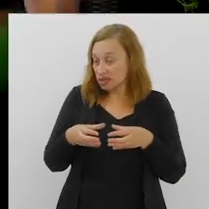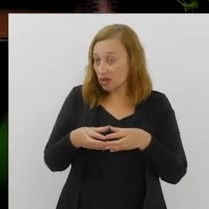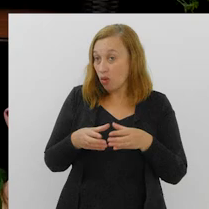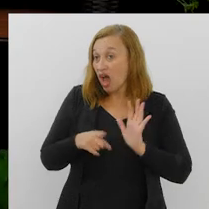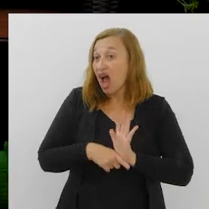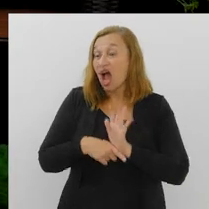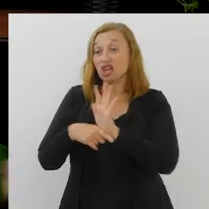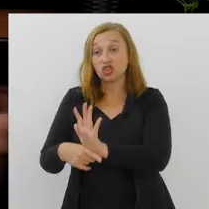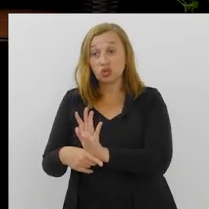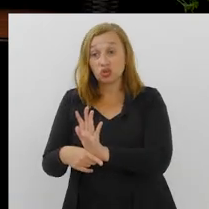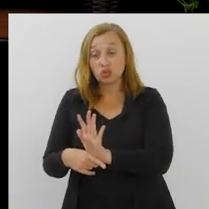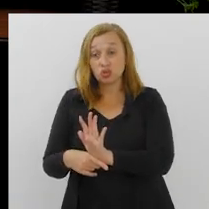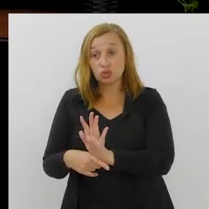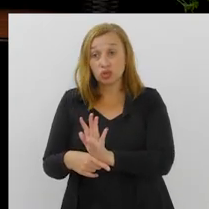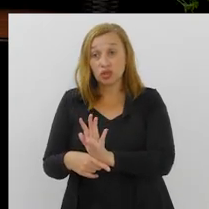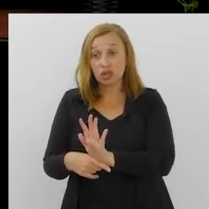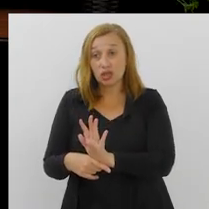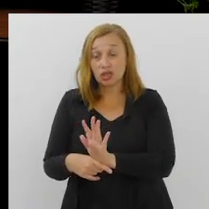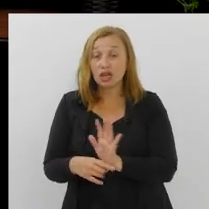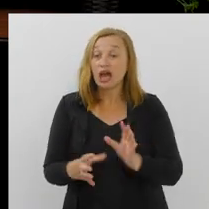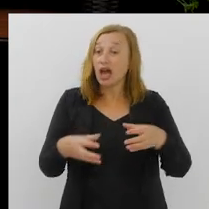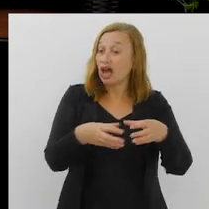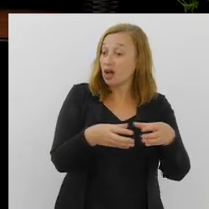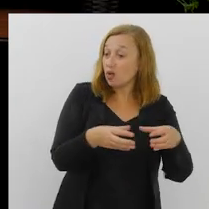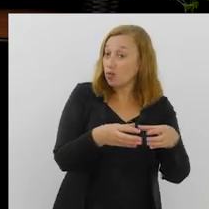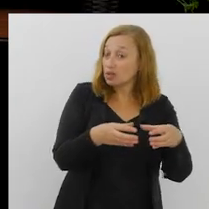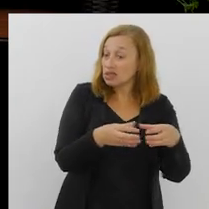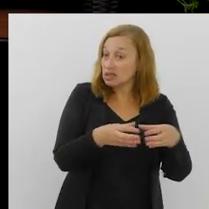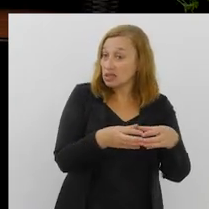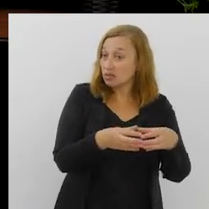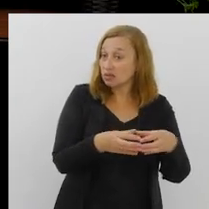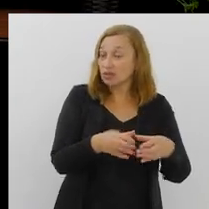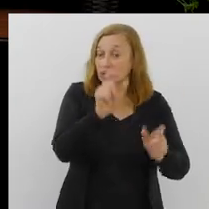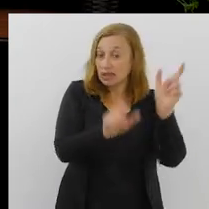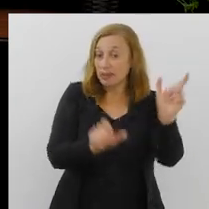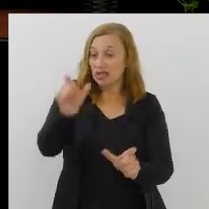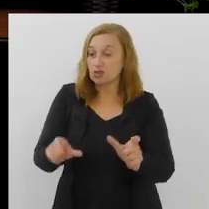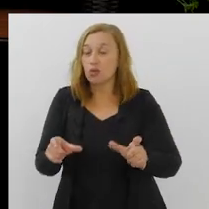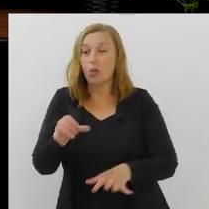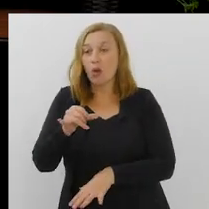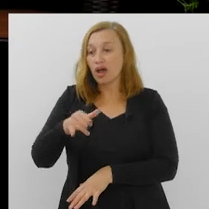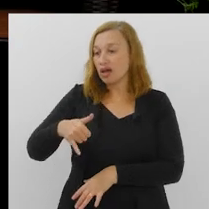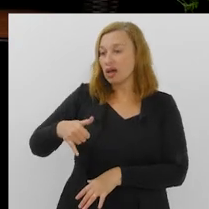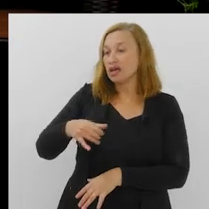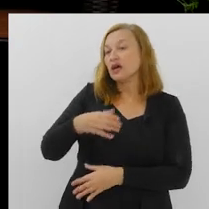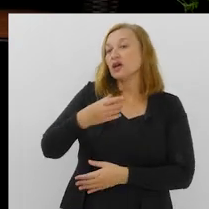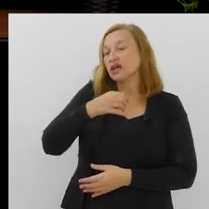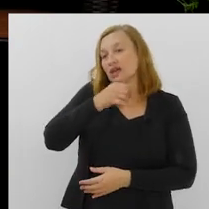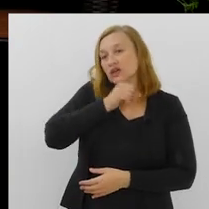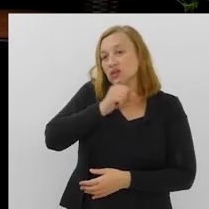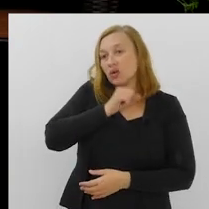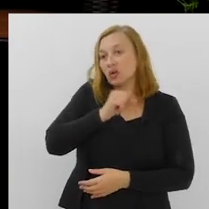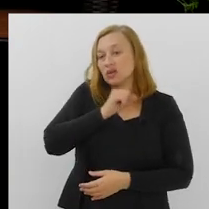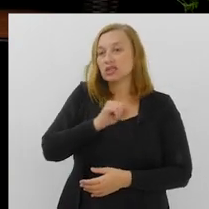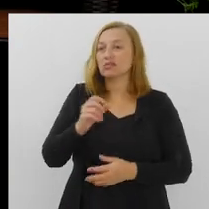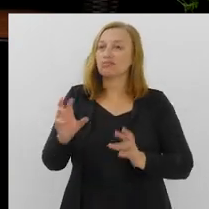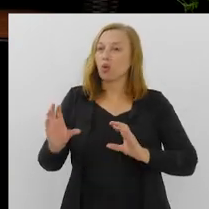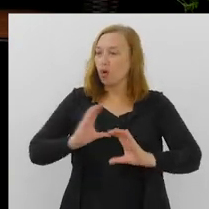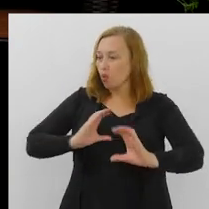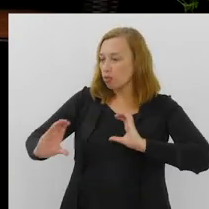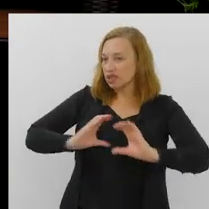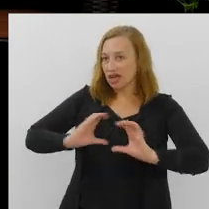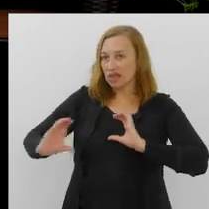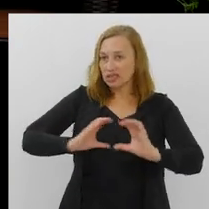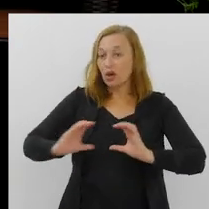da Comissão Jovem, ajuda os membros da Comissão da doutora Fátima, para a gente criar não só o respeito entre as gerações,